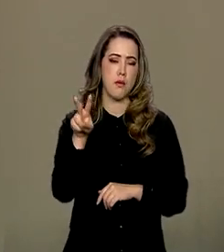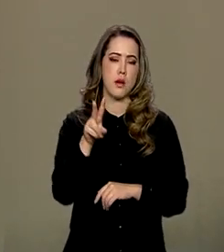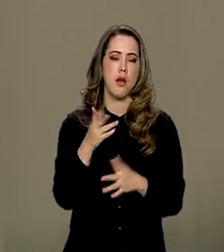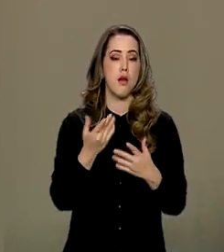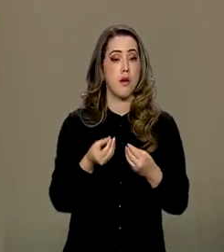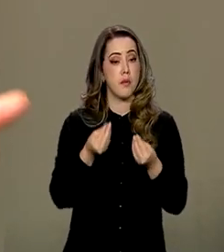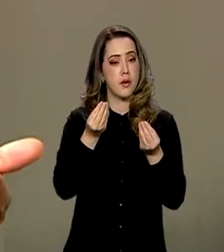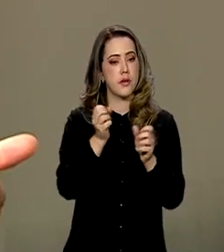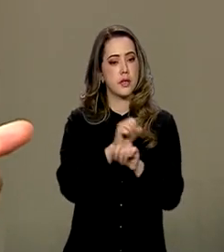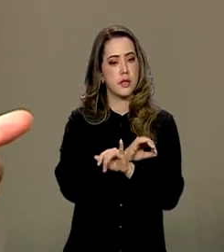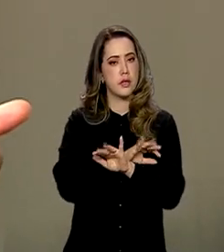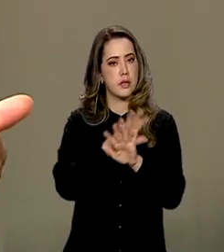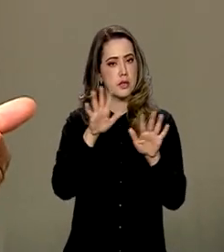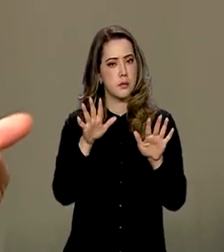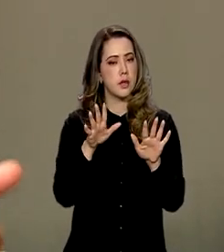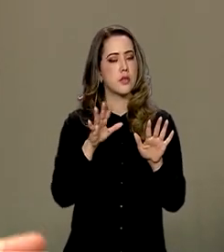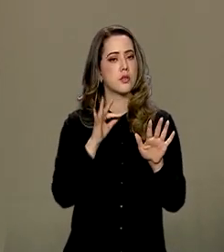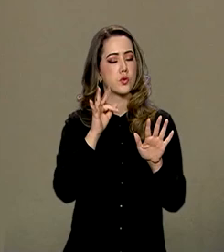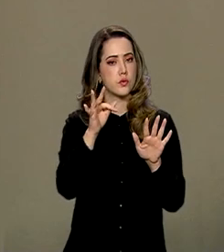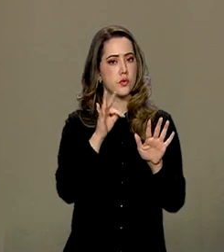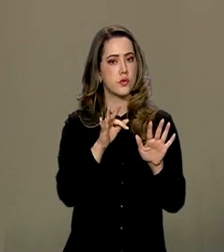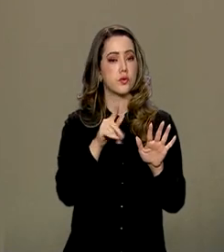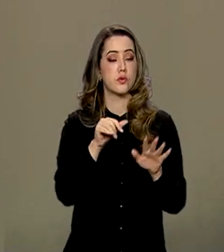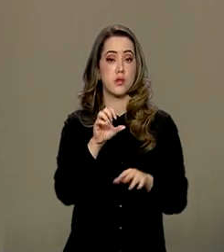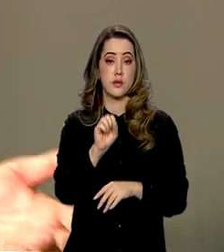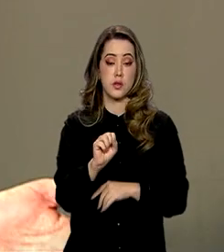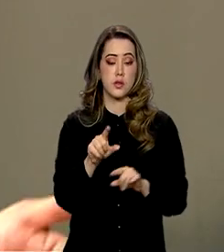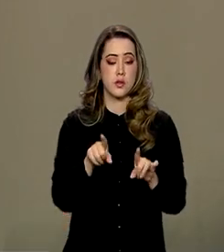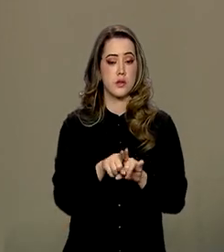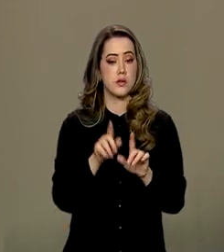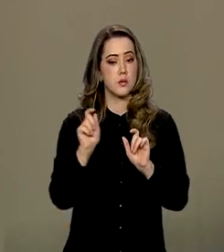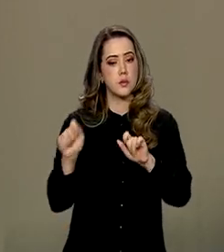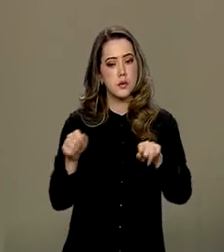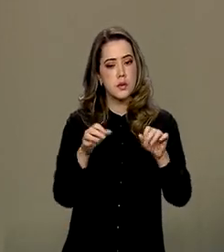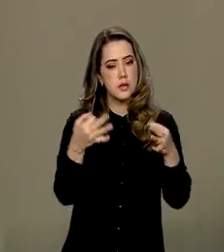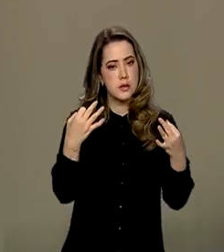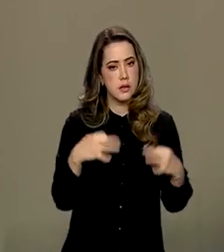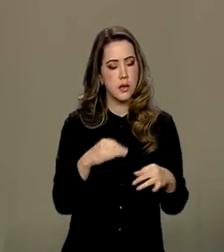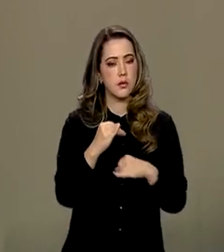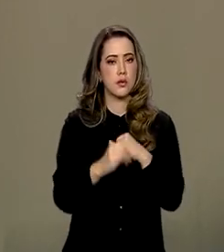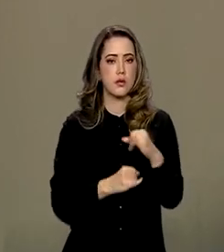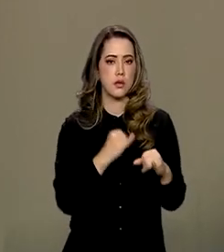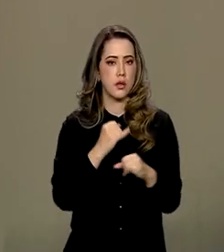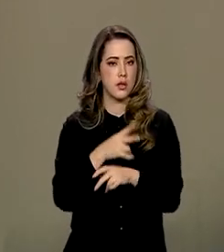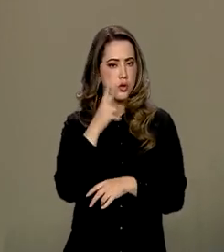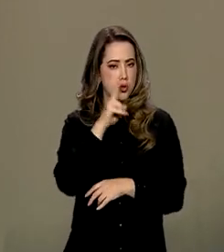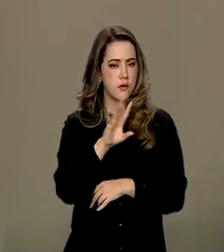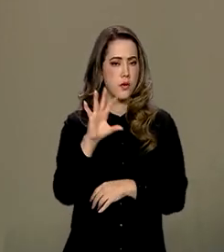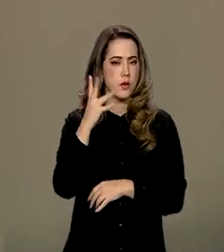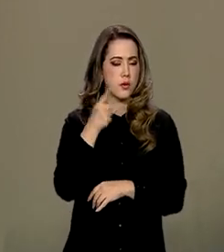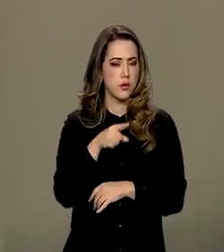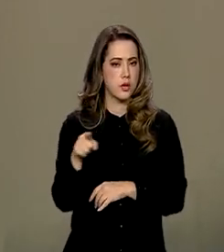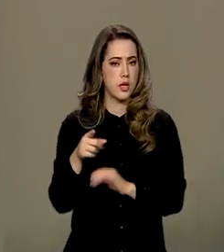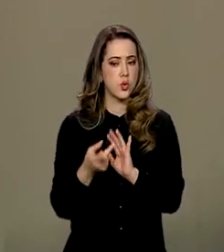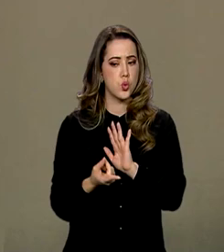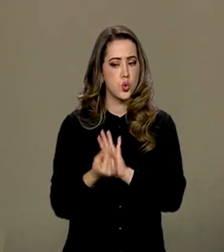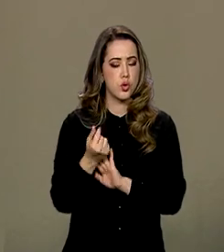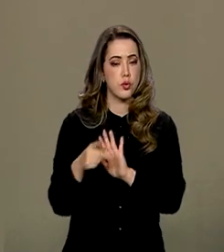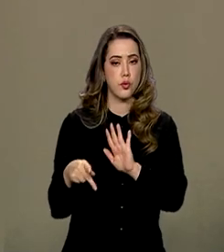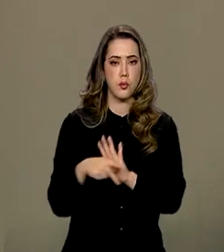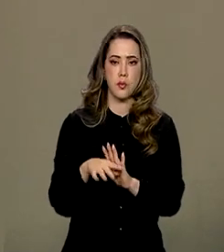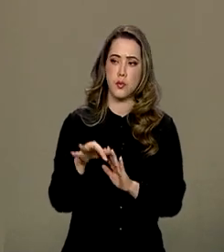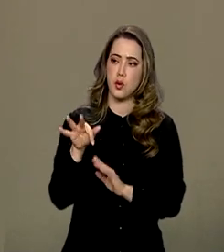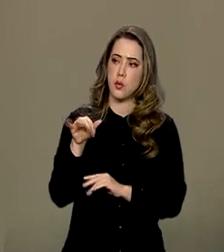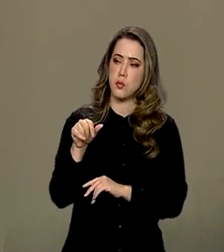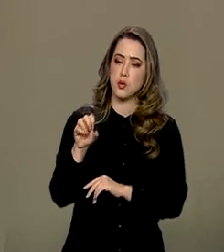transparência no seu fundo de garantia, para ele poder, de forma online, acompanhar o que está acontecendo com o seu fundo, com o seu